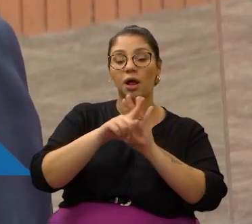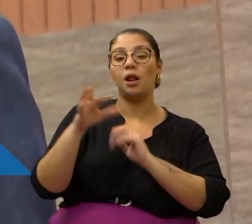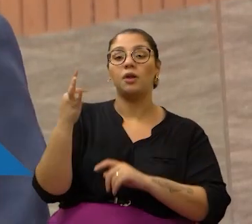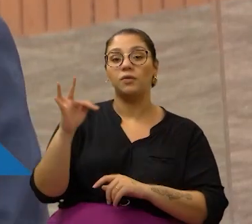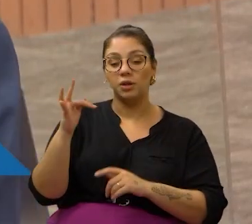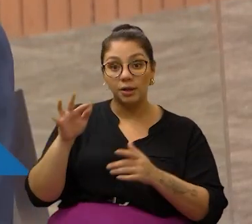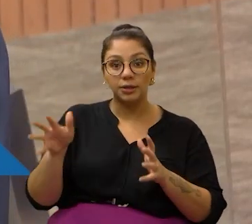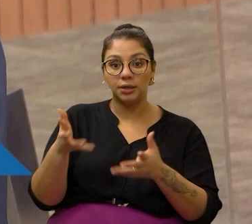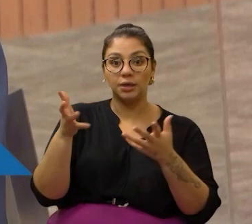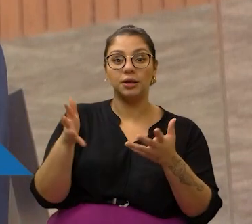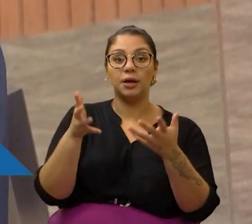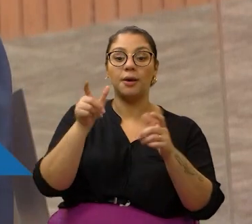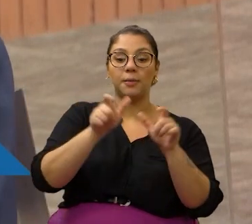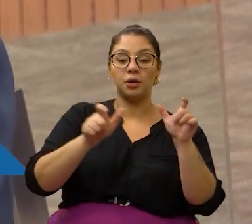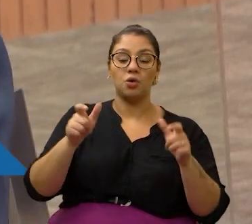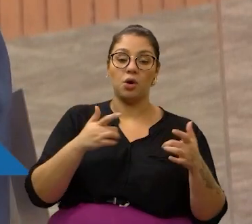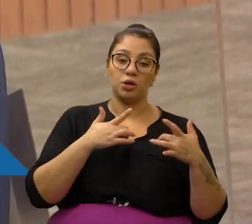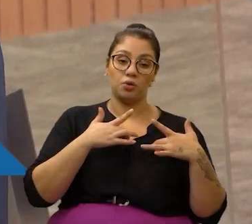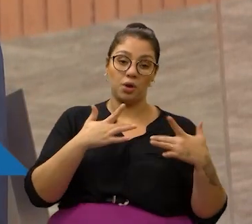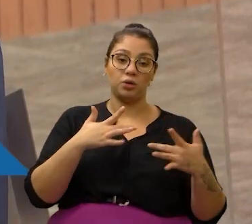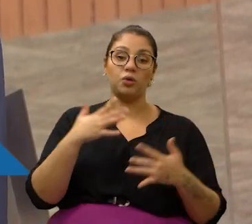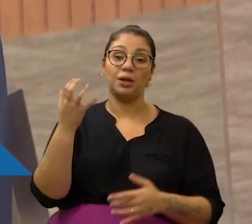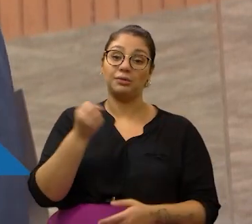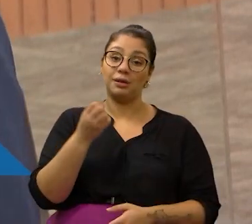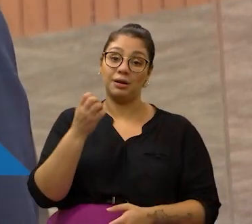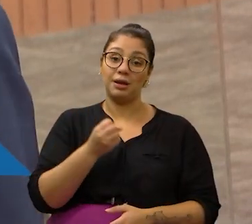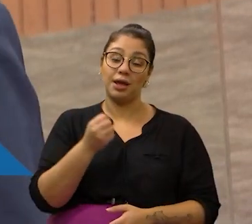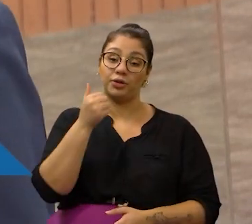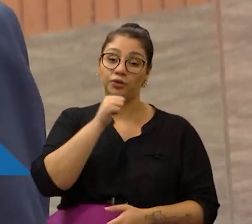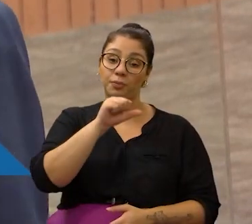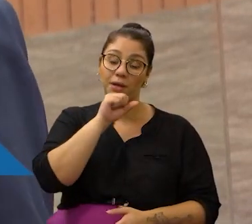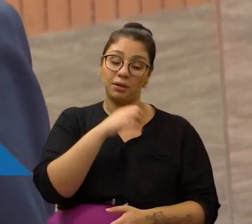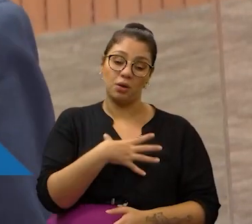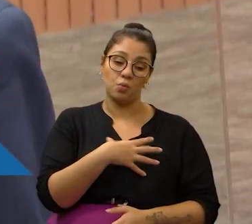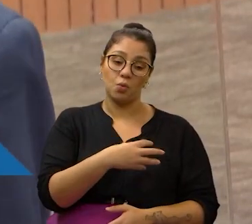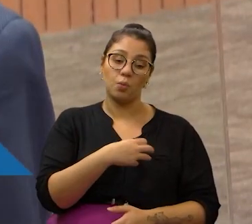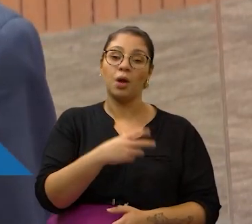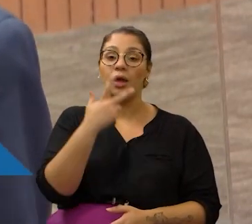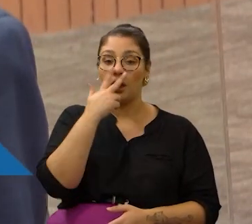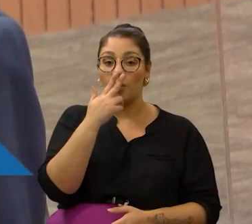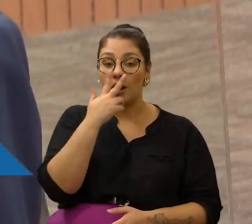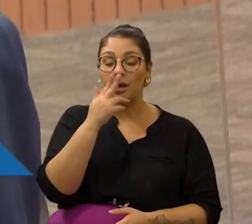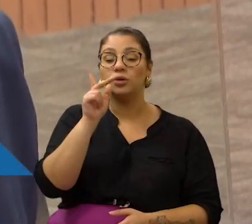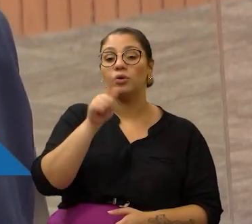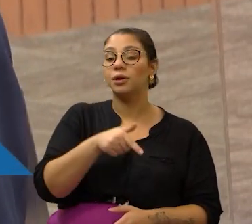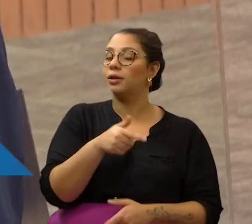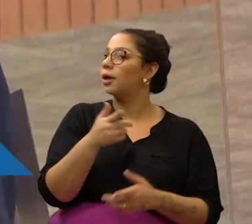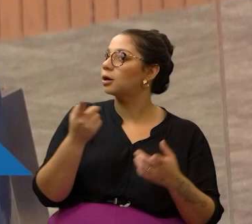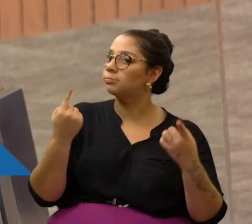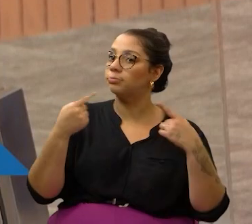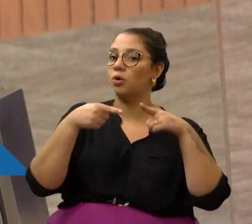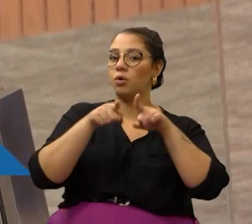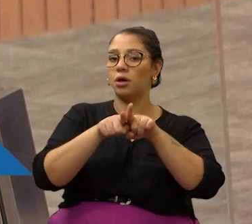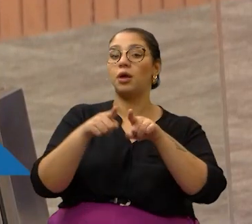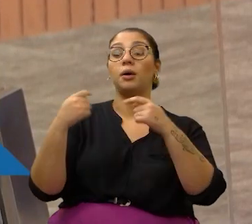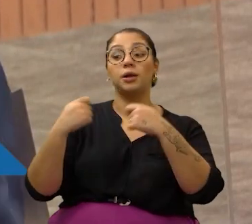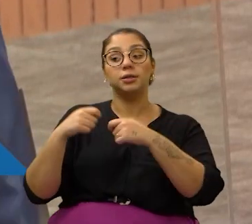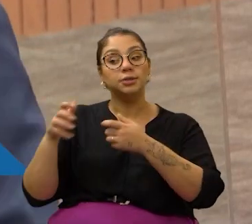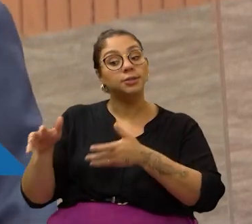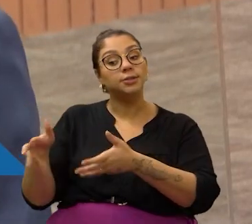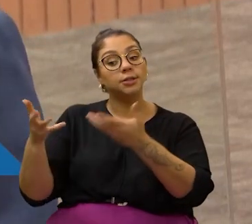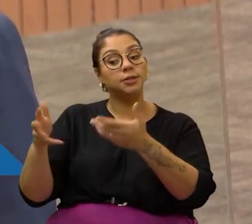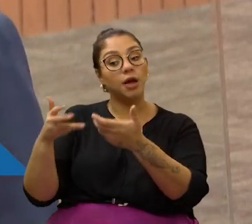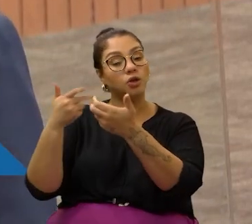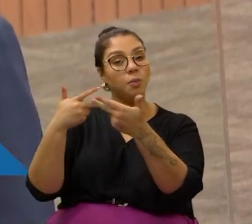dando esse incentivo às doadoras de leite materno. Então, é uma ação em conjunto, eu vejo. Eu vejo que as pessoas têm que ser